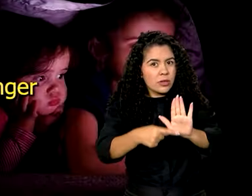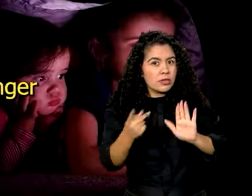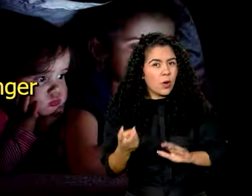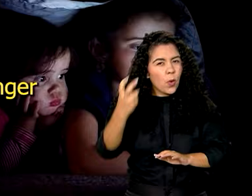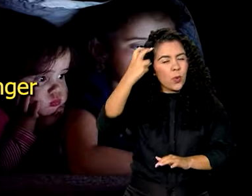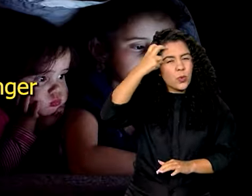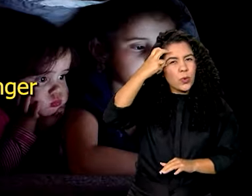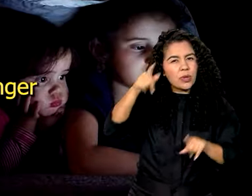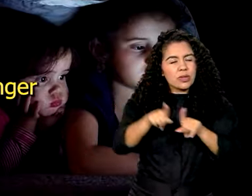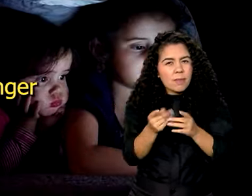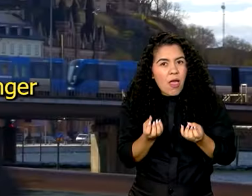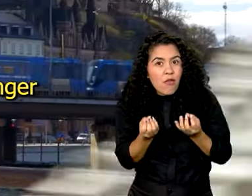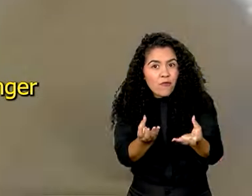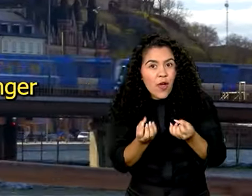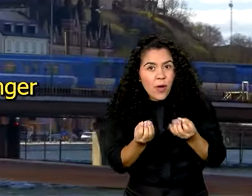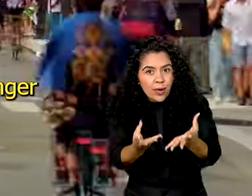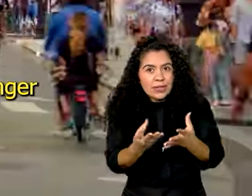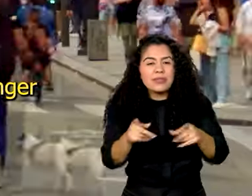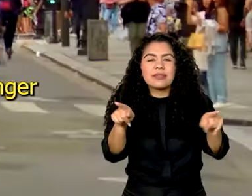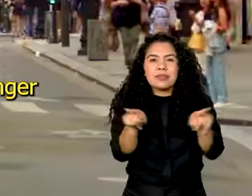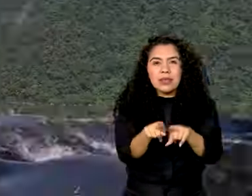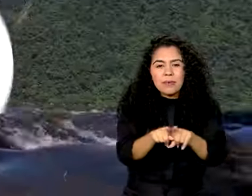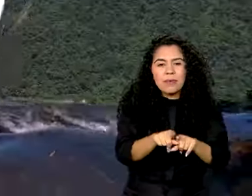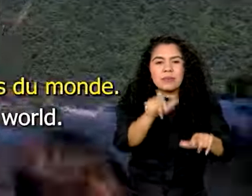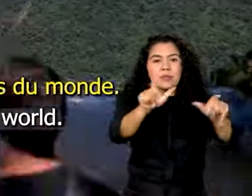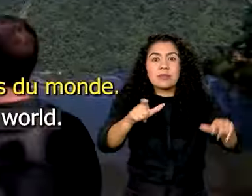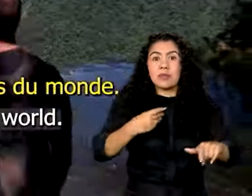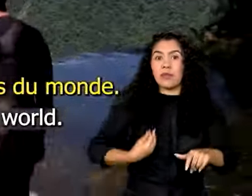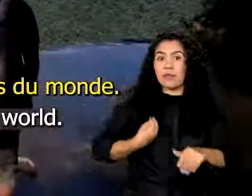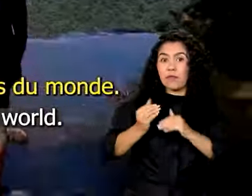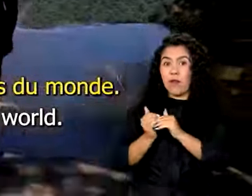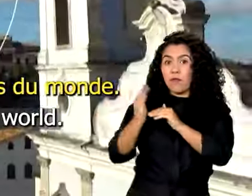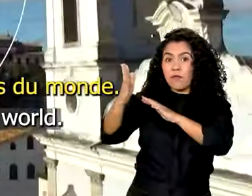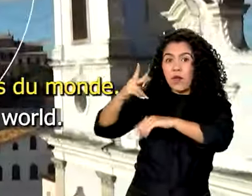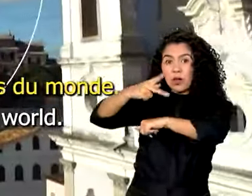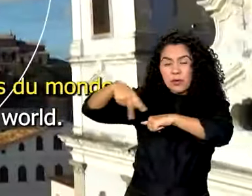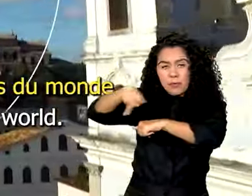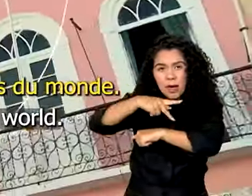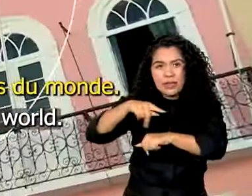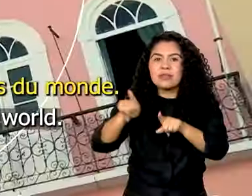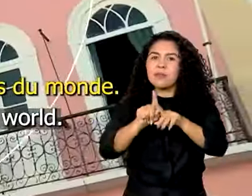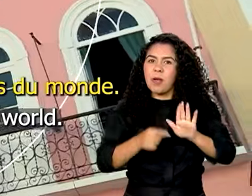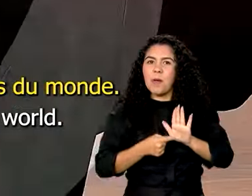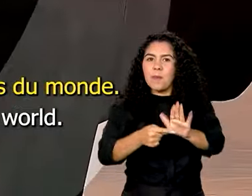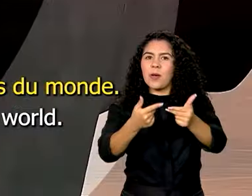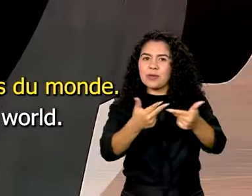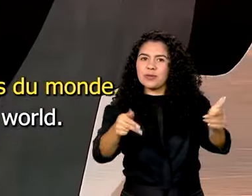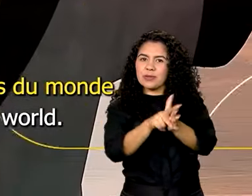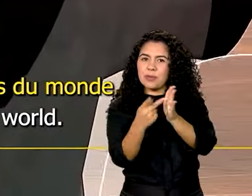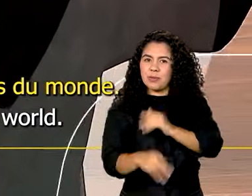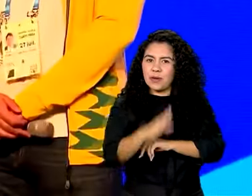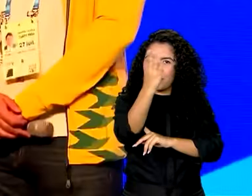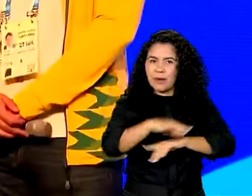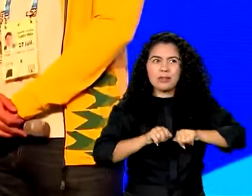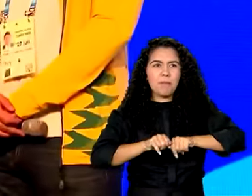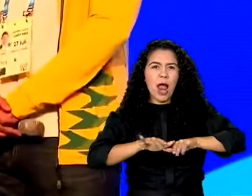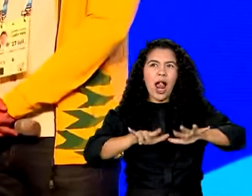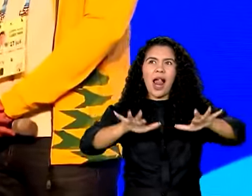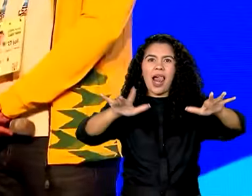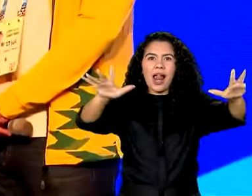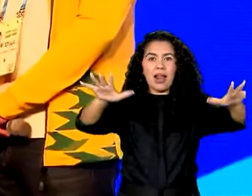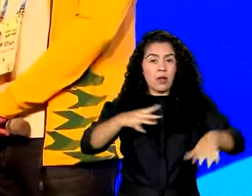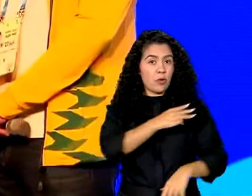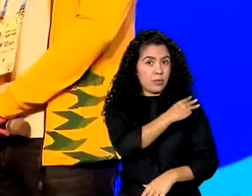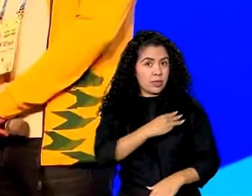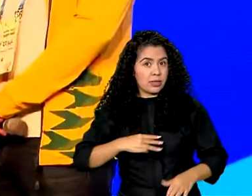atualizando os brasileiros que moram no exterior e levando o Brasil para o resto do mundo. O ministro